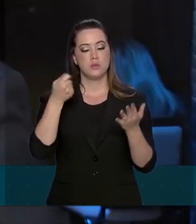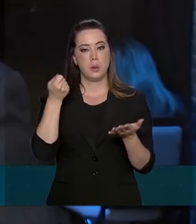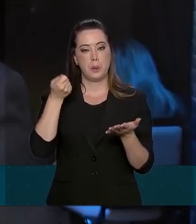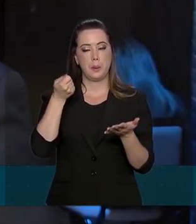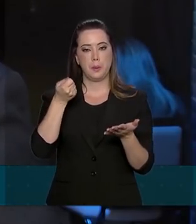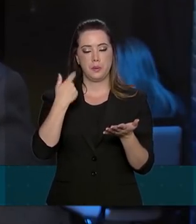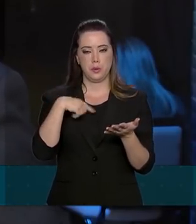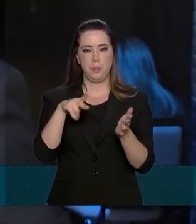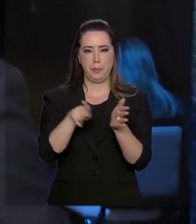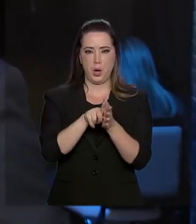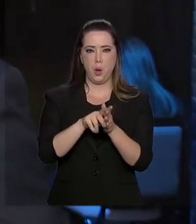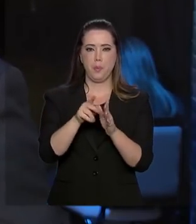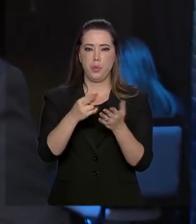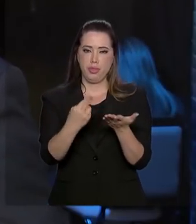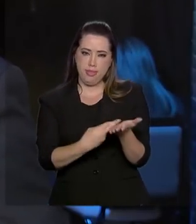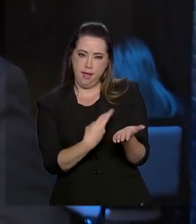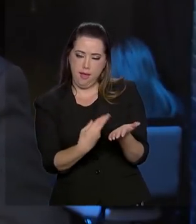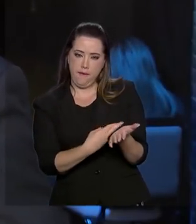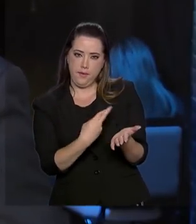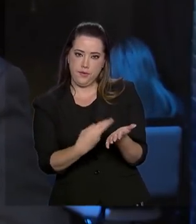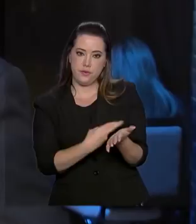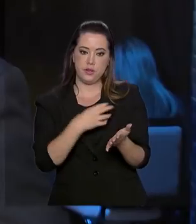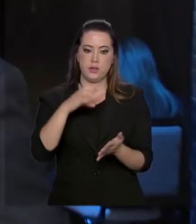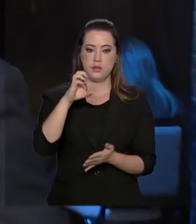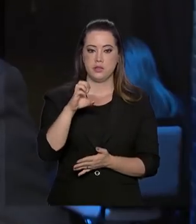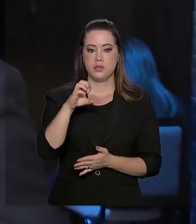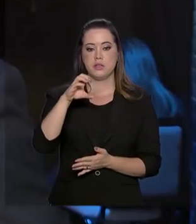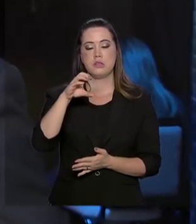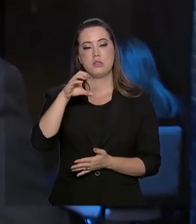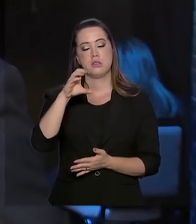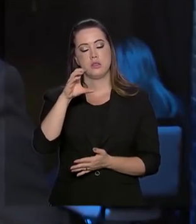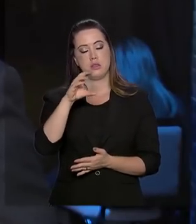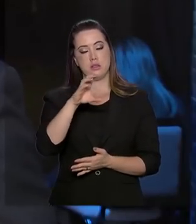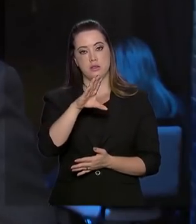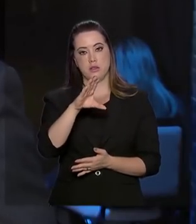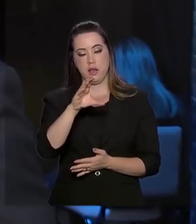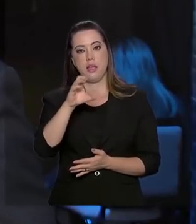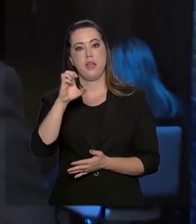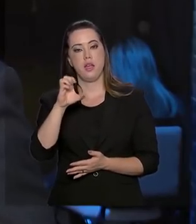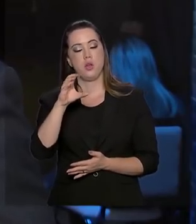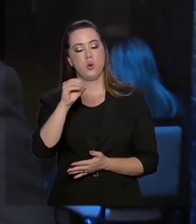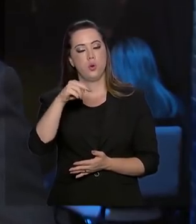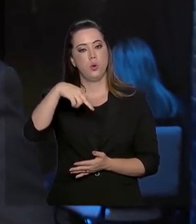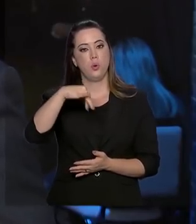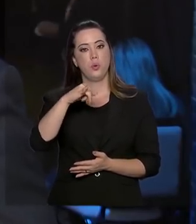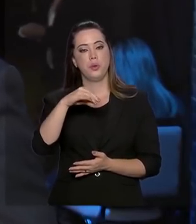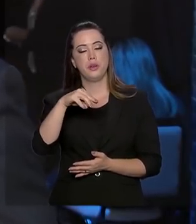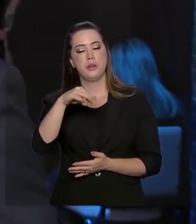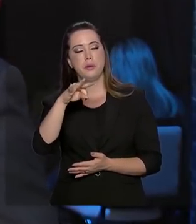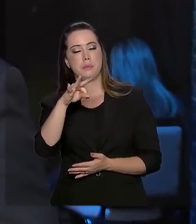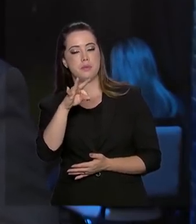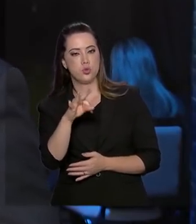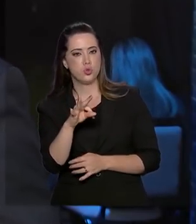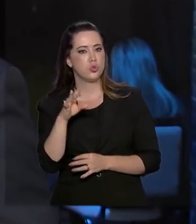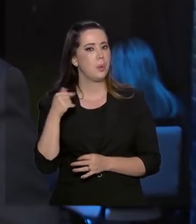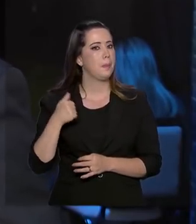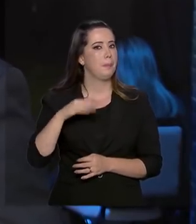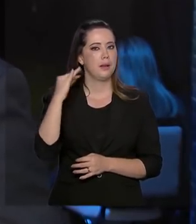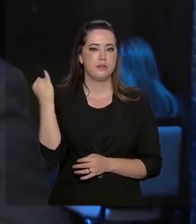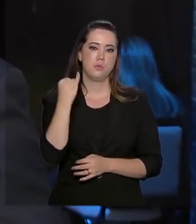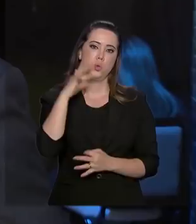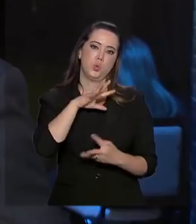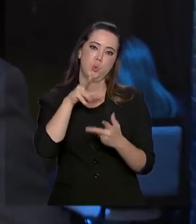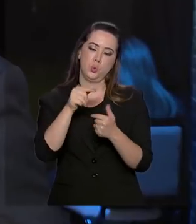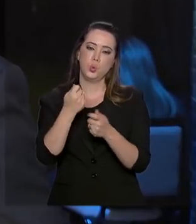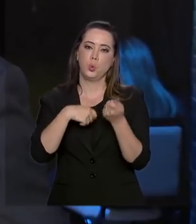Economist, uma das mais tradicionais e prestigiadas publicações de economia em todo o mundo.